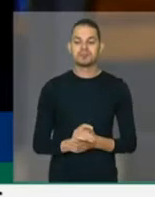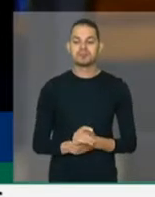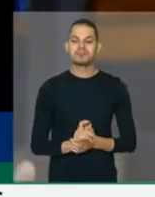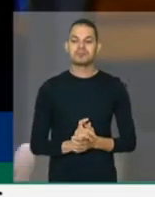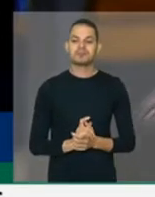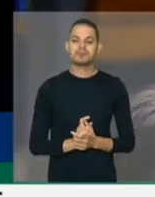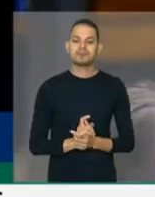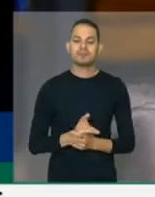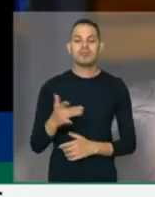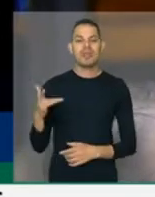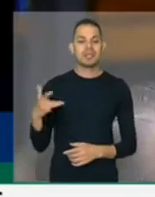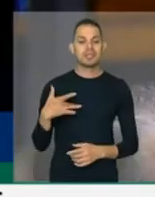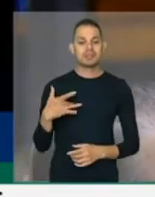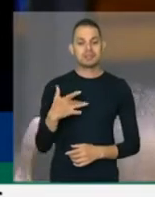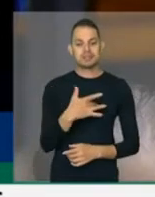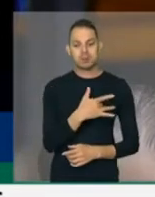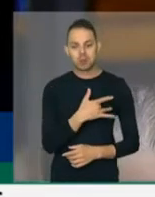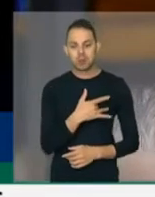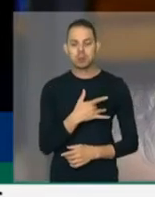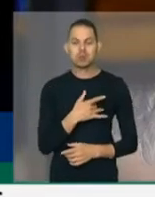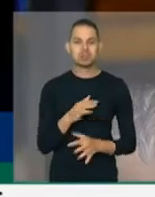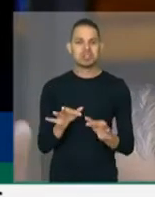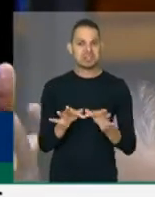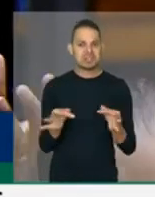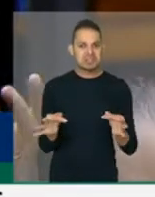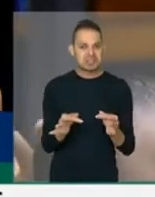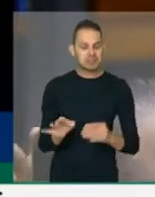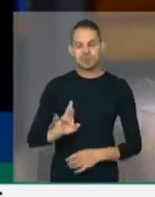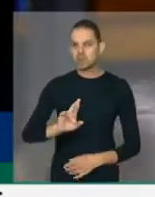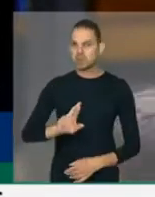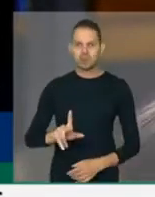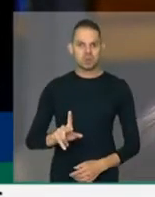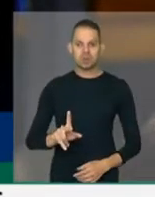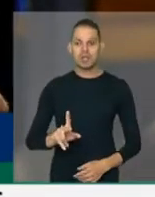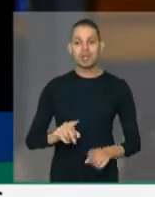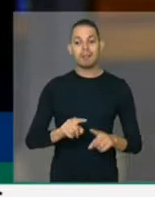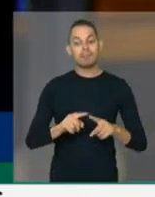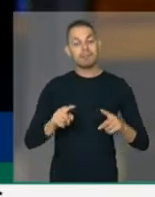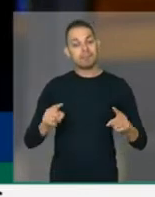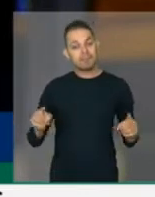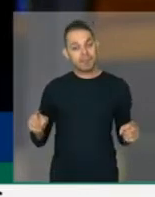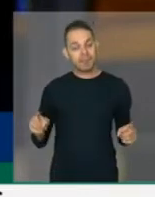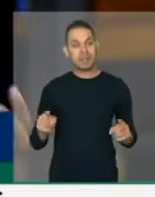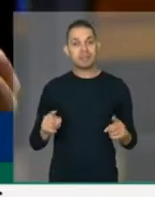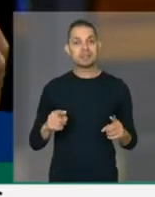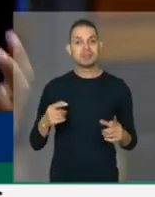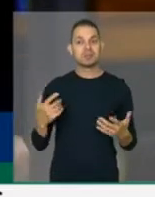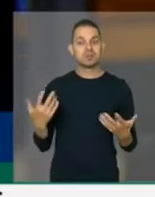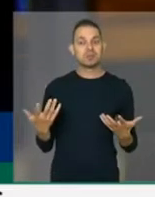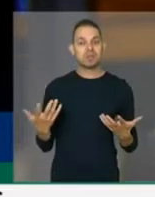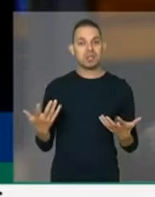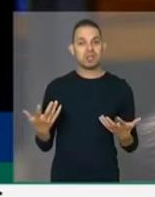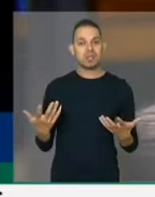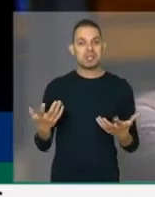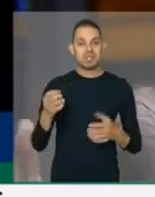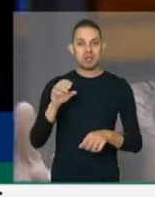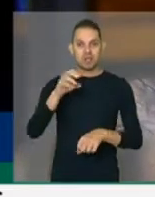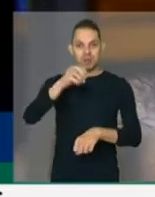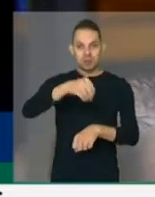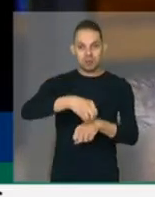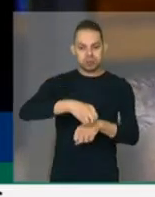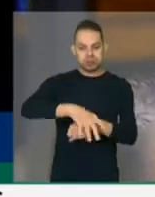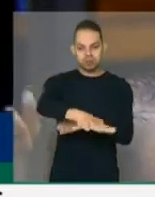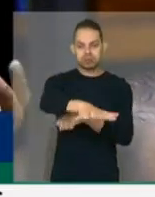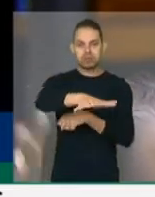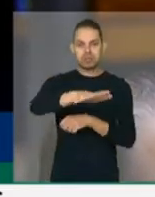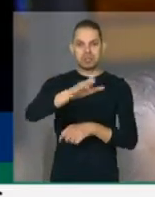As decisões da saúde não são tão simples assim, mas eu acho que ele tem um grande mérito que se ele for descentralizar e permitir que as decisões